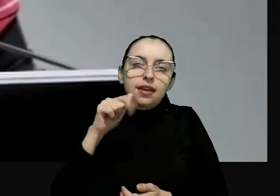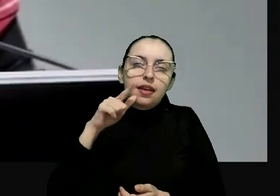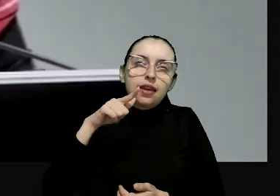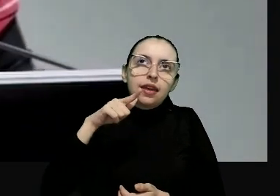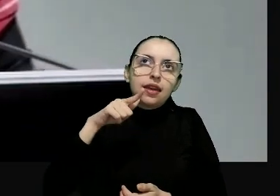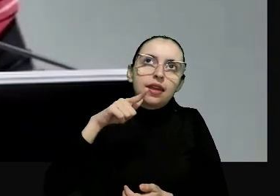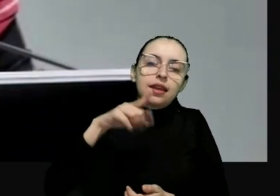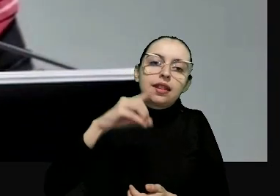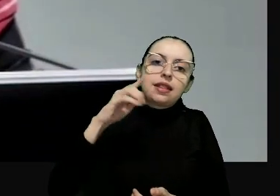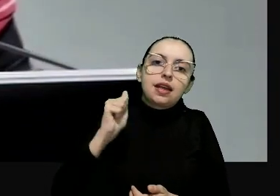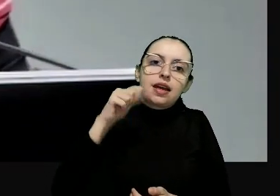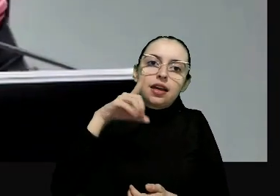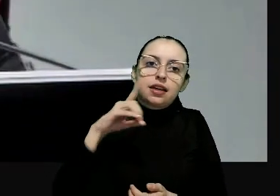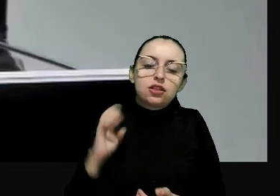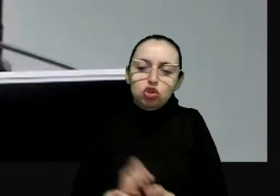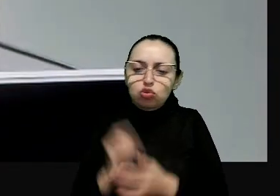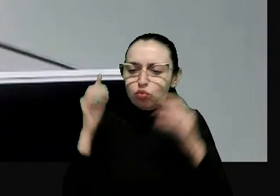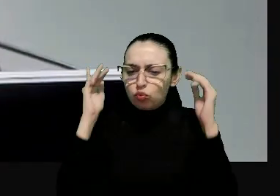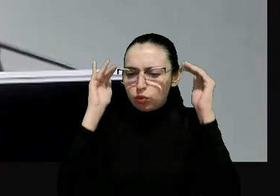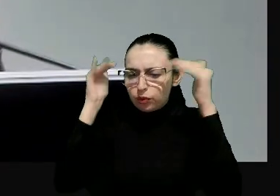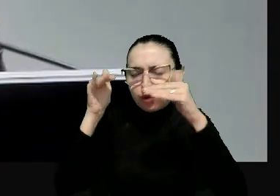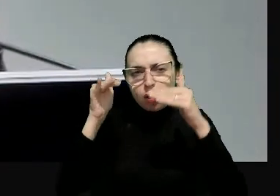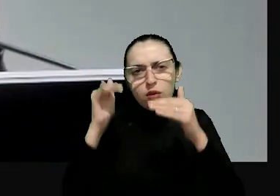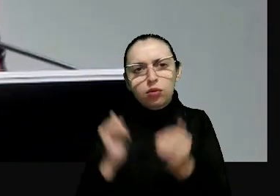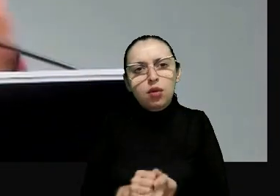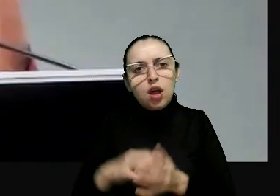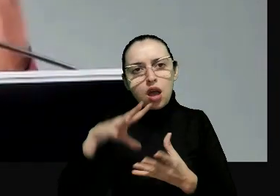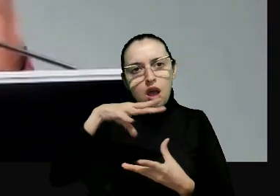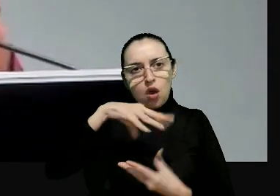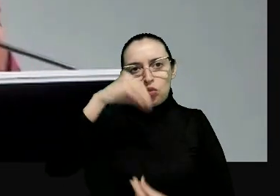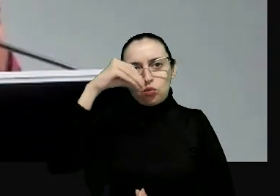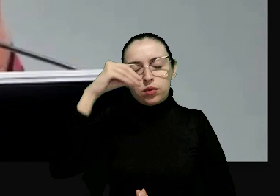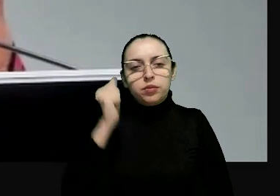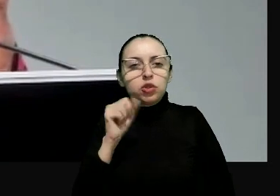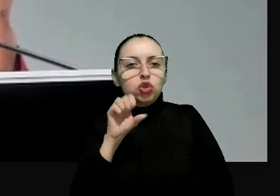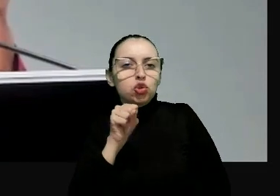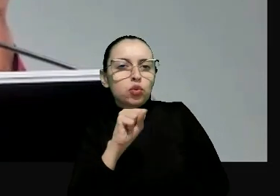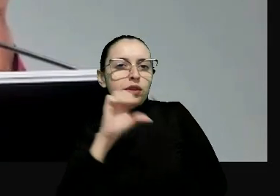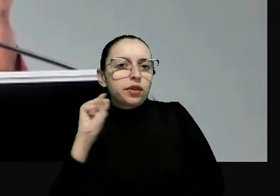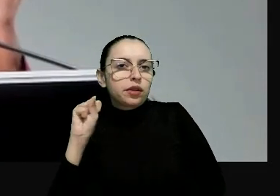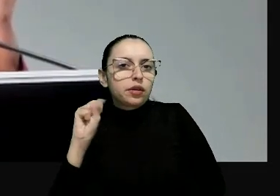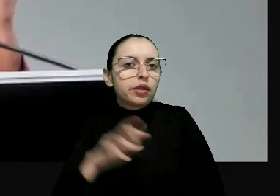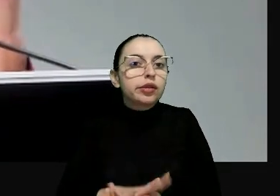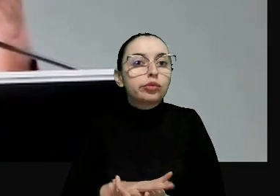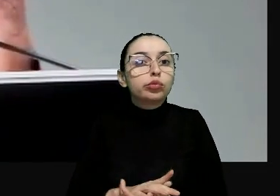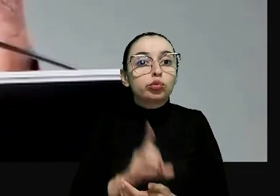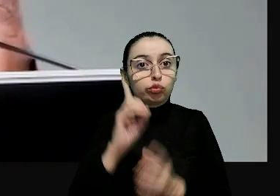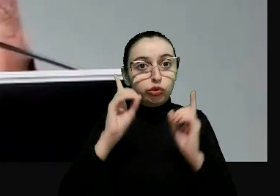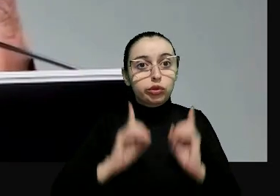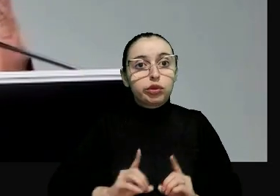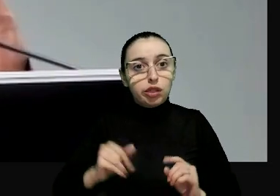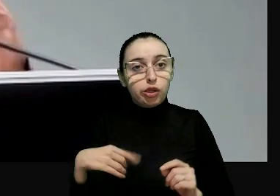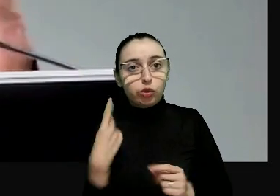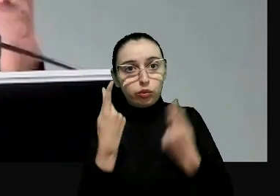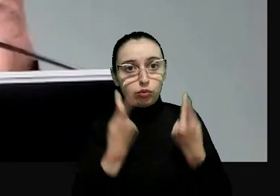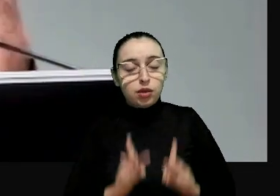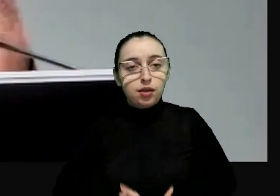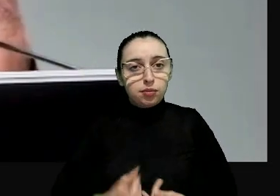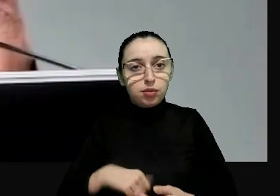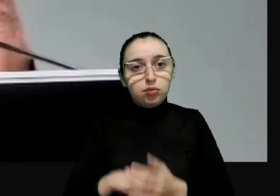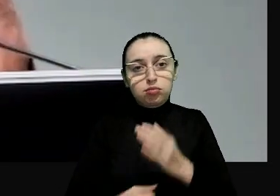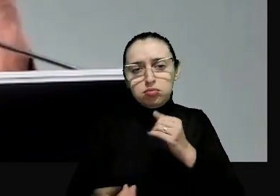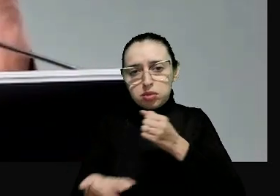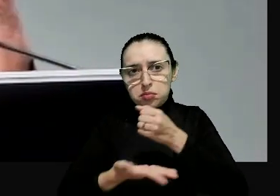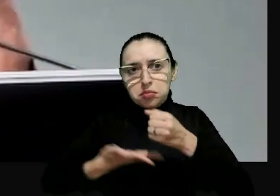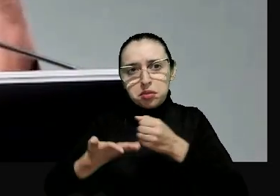como foco, como eu diria, a alma do constitucionalismo de 88, é a dignidade humana. O princípio,